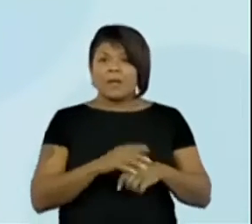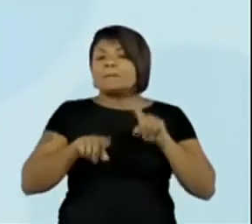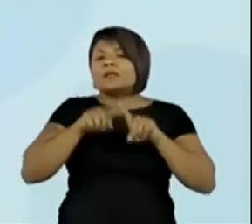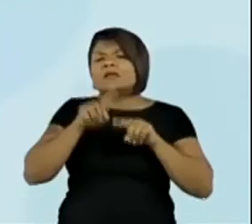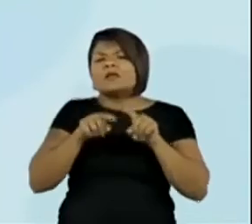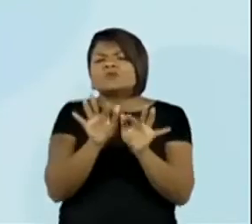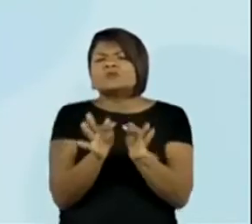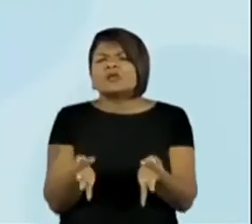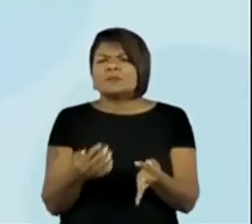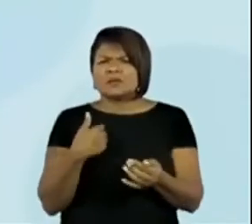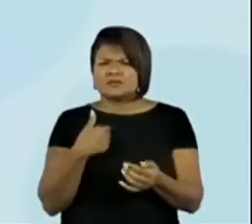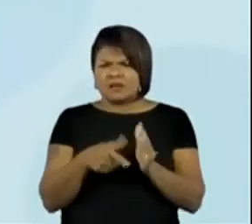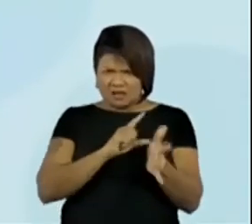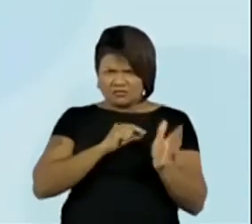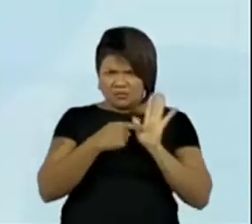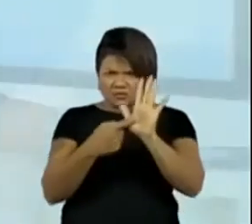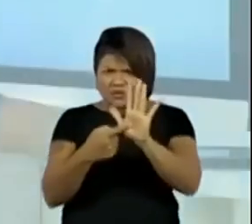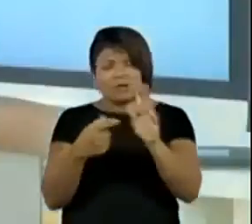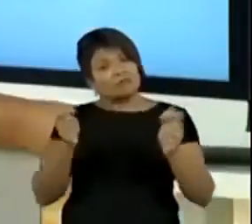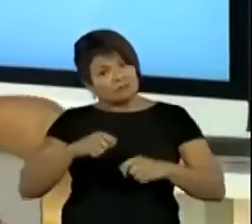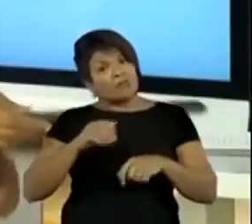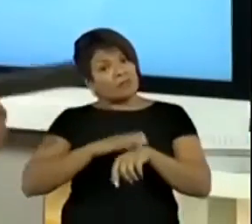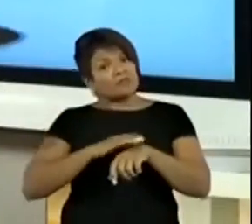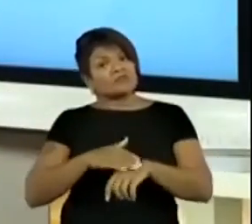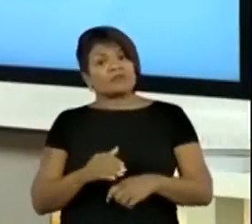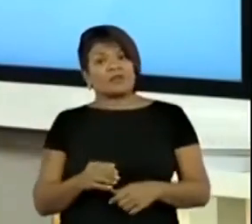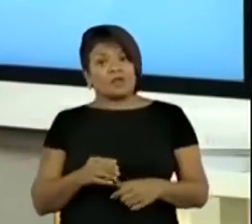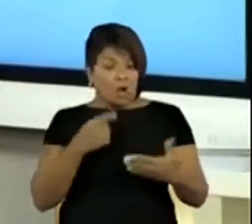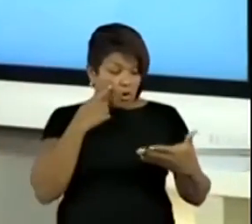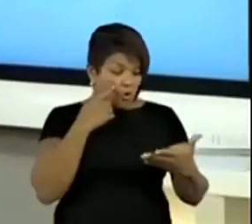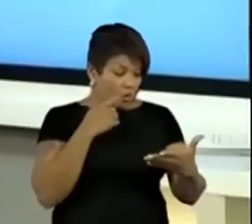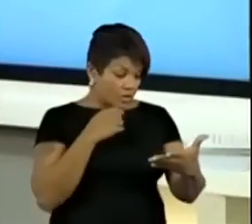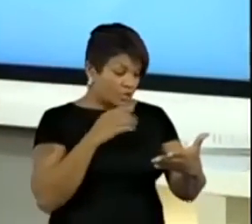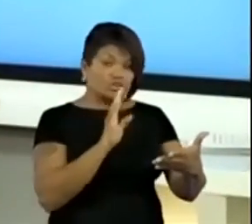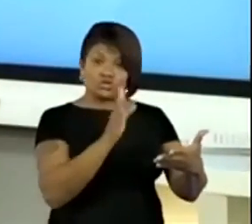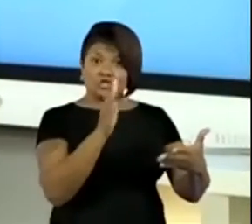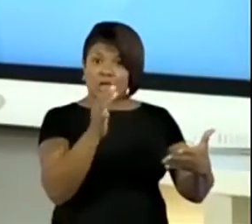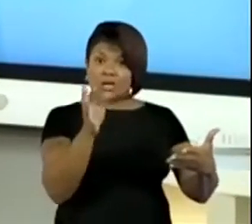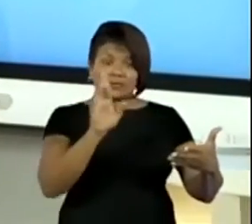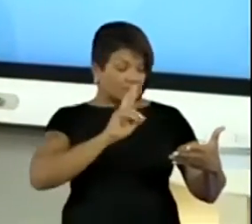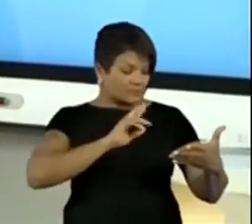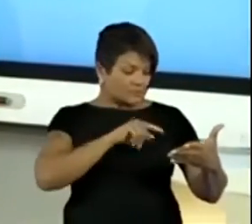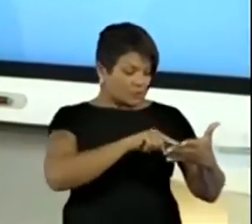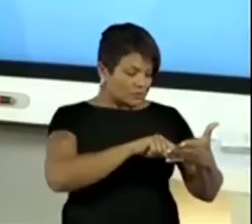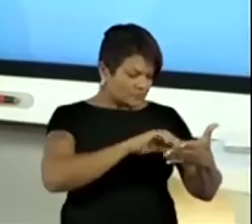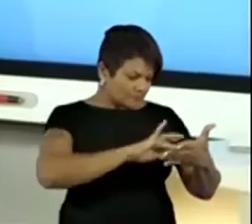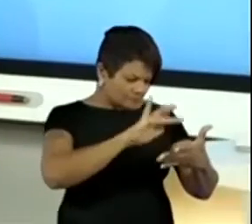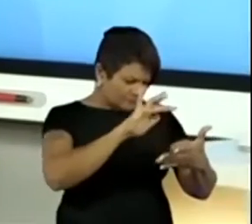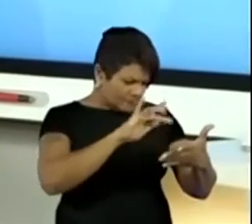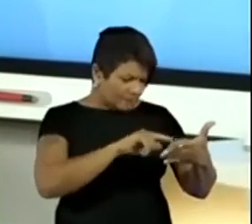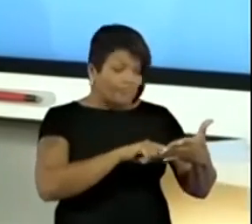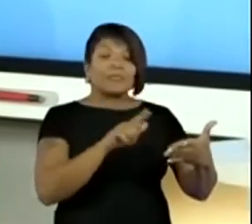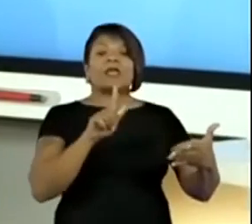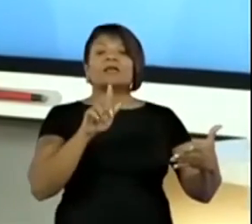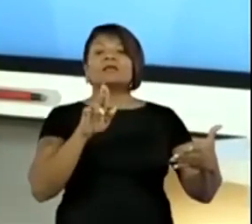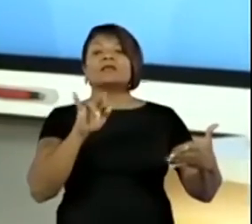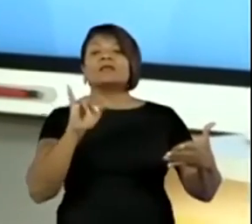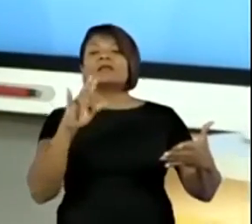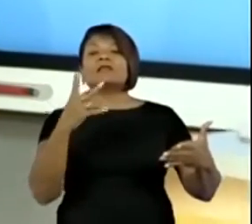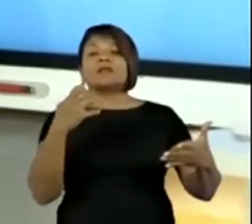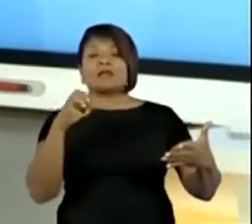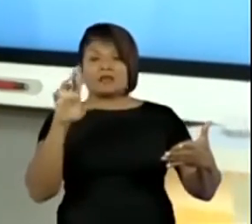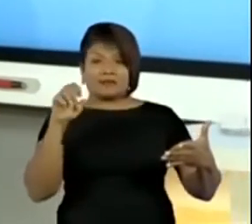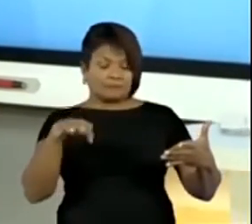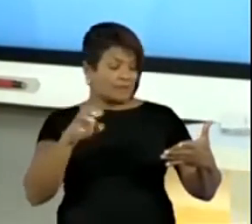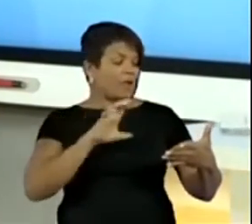simplesinho, vocês viram? Dá para a gente fazer. Olha lá, já está chegando, já está chegando coisa aqui. Guilherme. Amei.